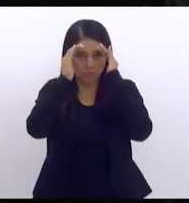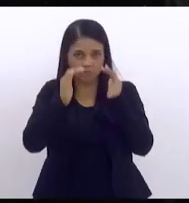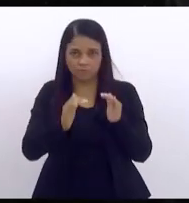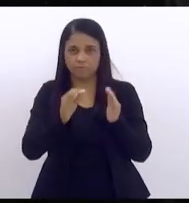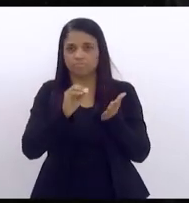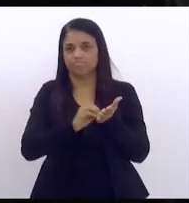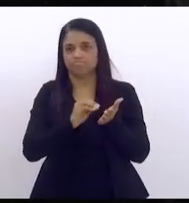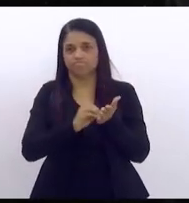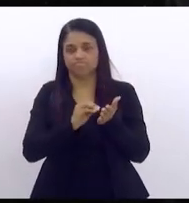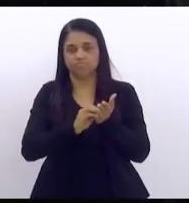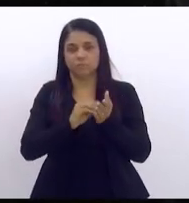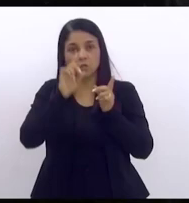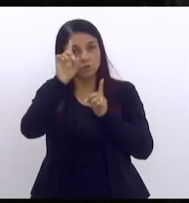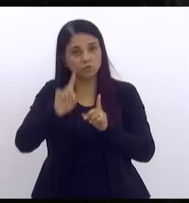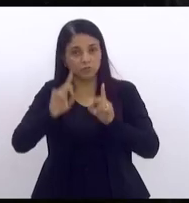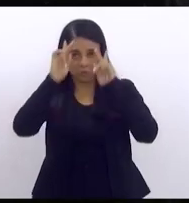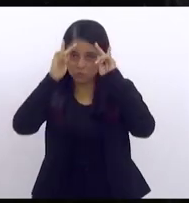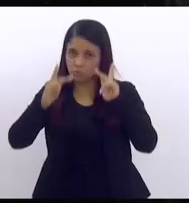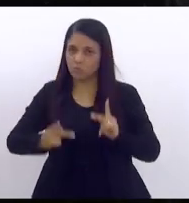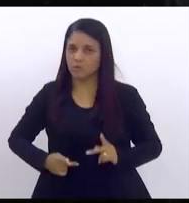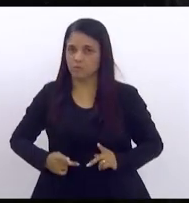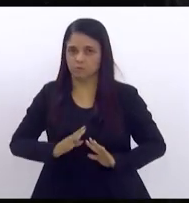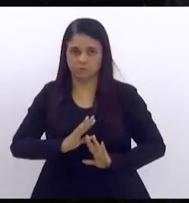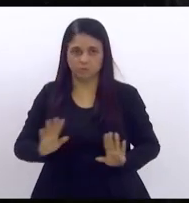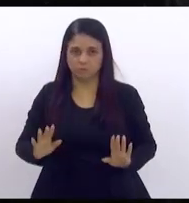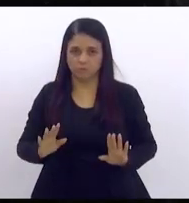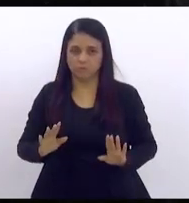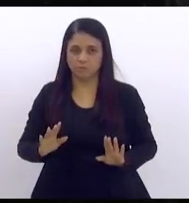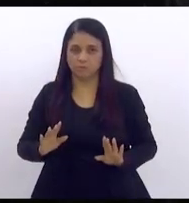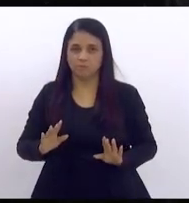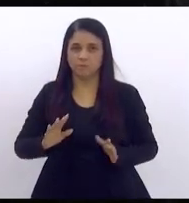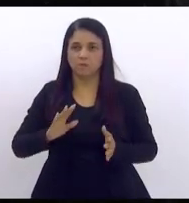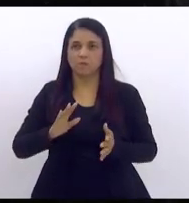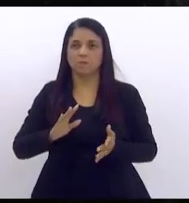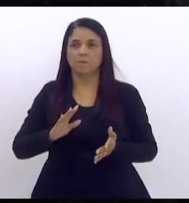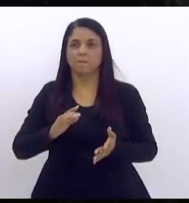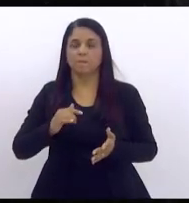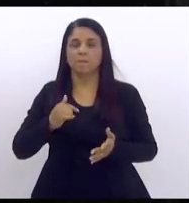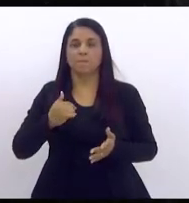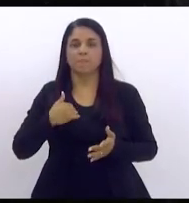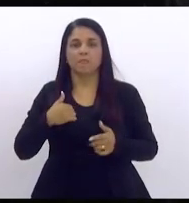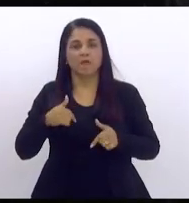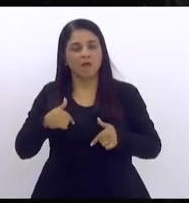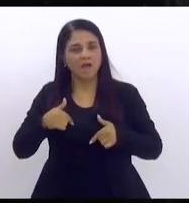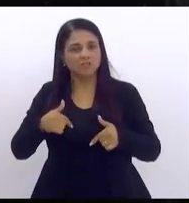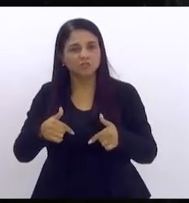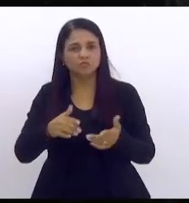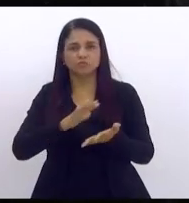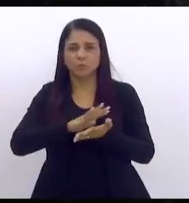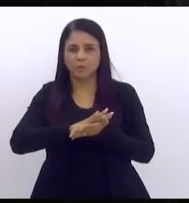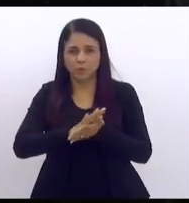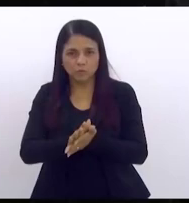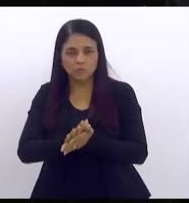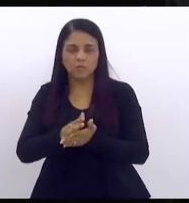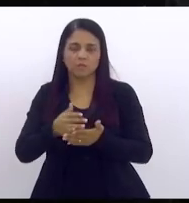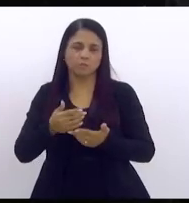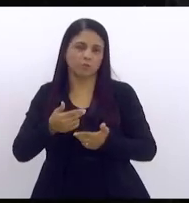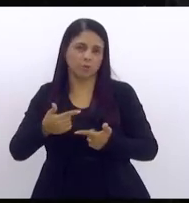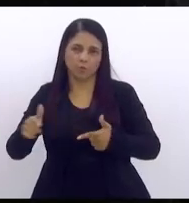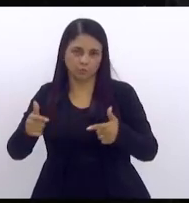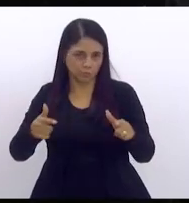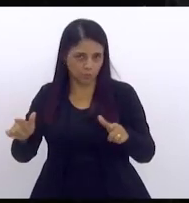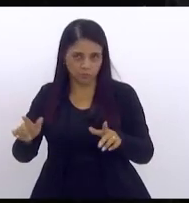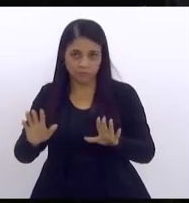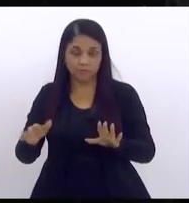aos direitos humanos que seja uma atitude de preconceito o meu